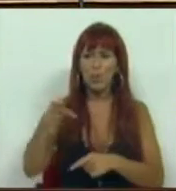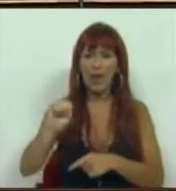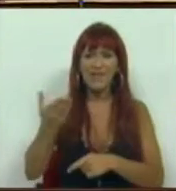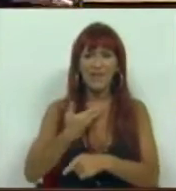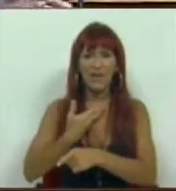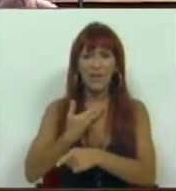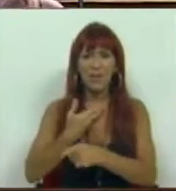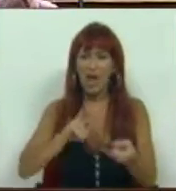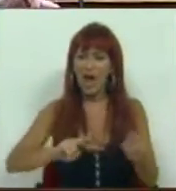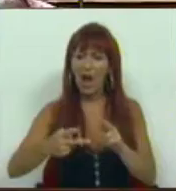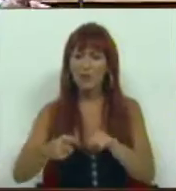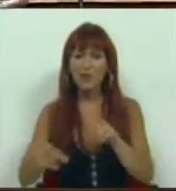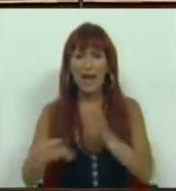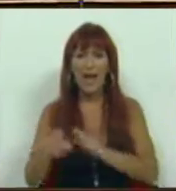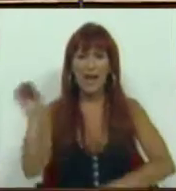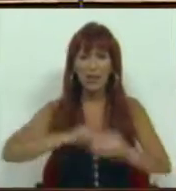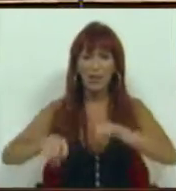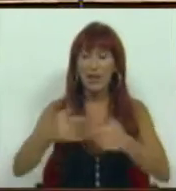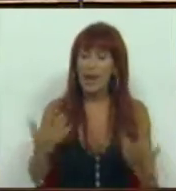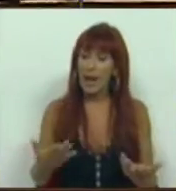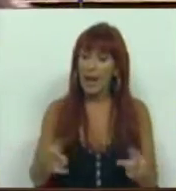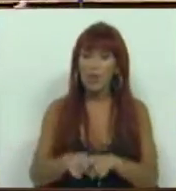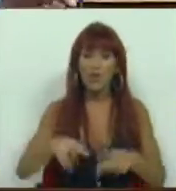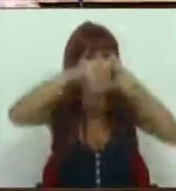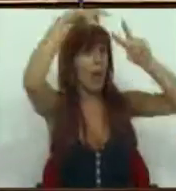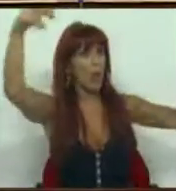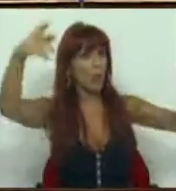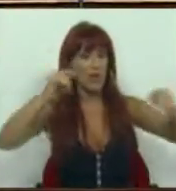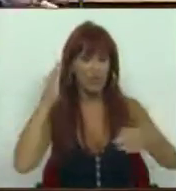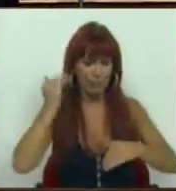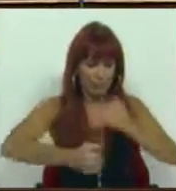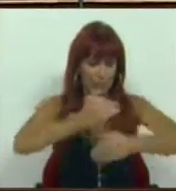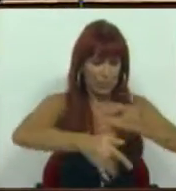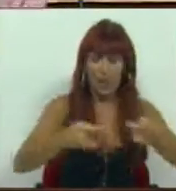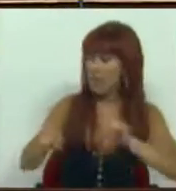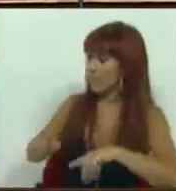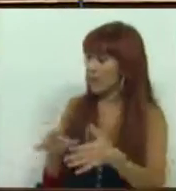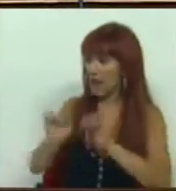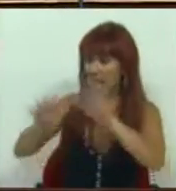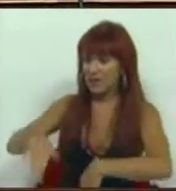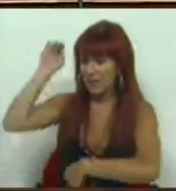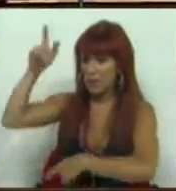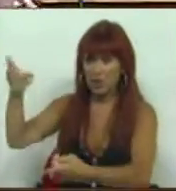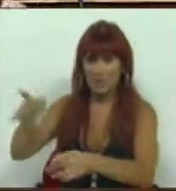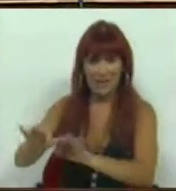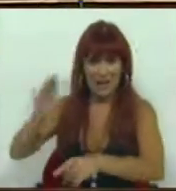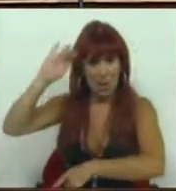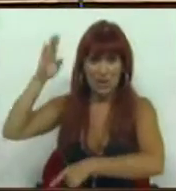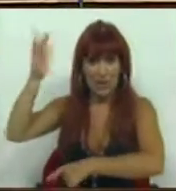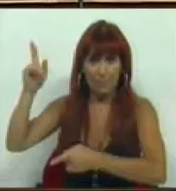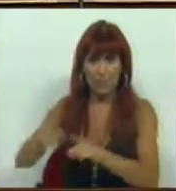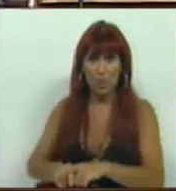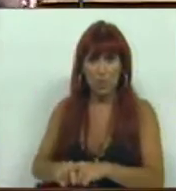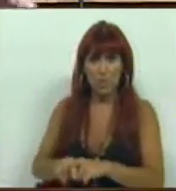Social Democrata para alterar leis eleitorais. Desde já das autárquicas que está em marcha, mas também para a Assembleia da República, como sabemos,